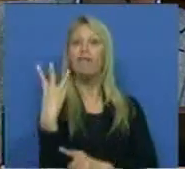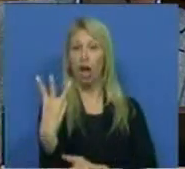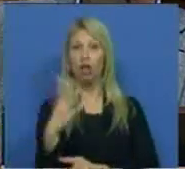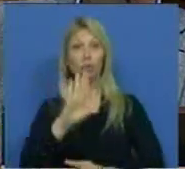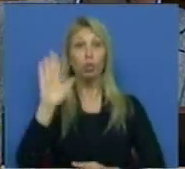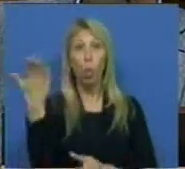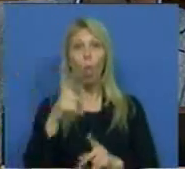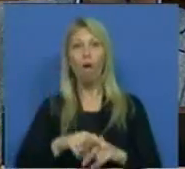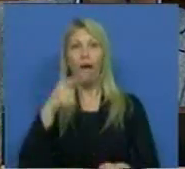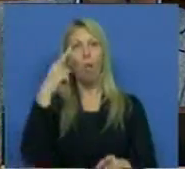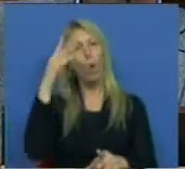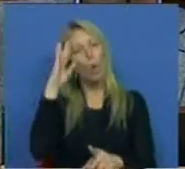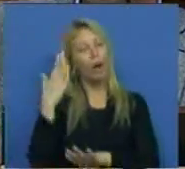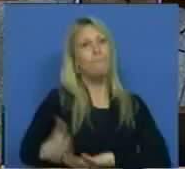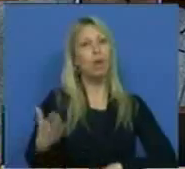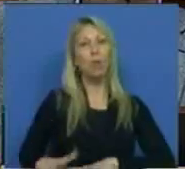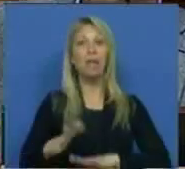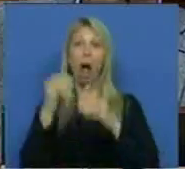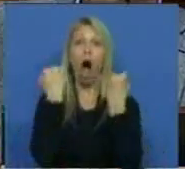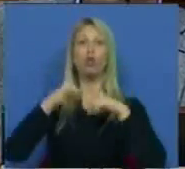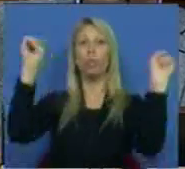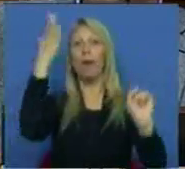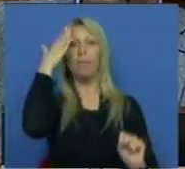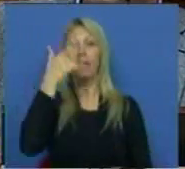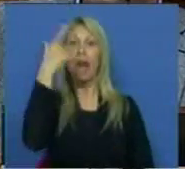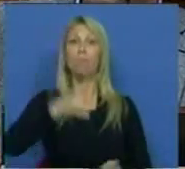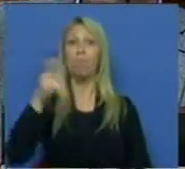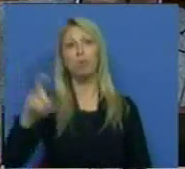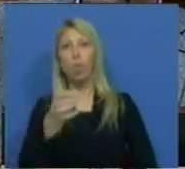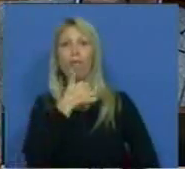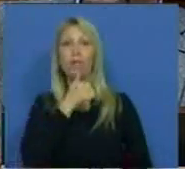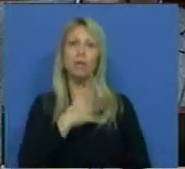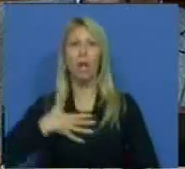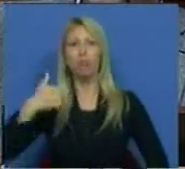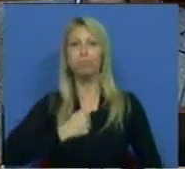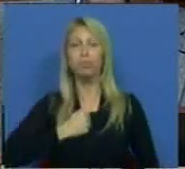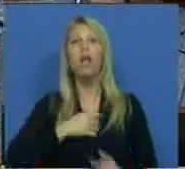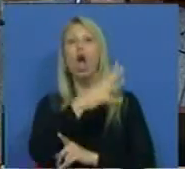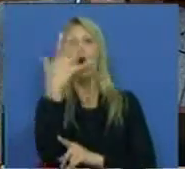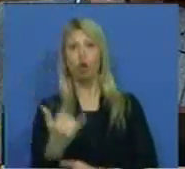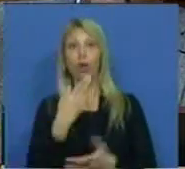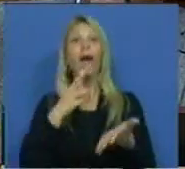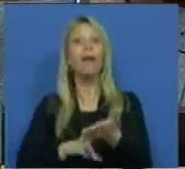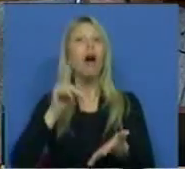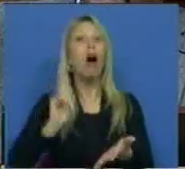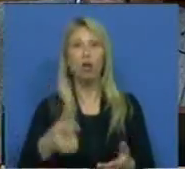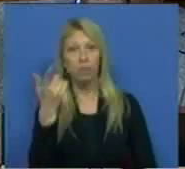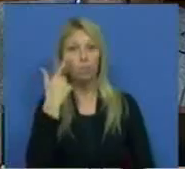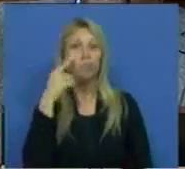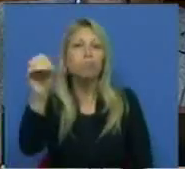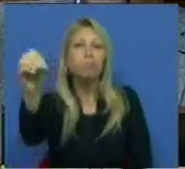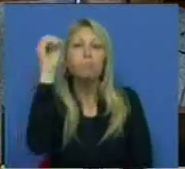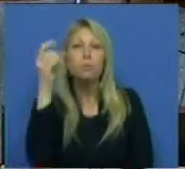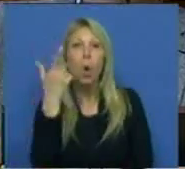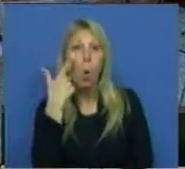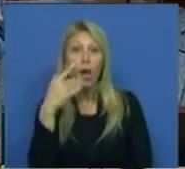autonomia e a capacidade de decisão das pessoas transsexuais. A segunda razão é um desconhecimento profundo, um